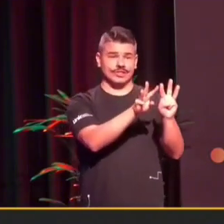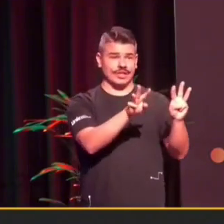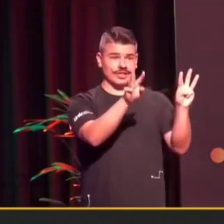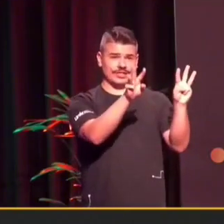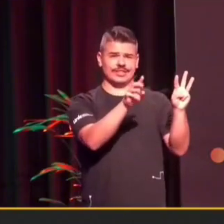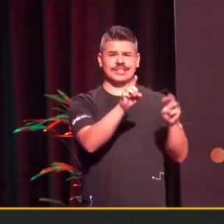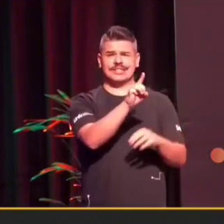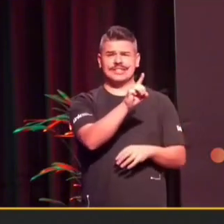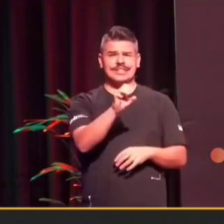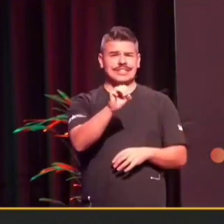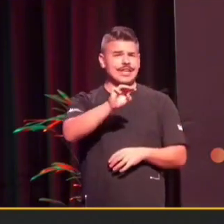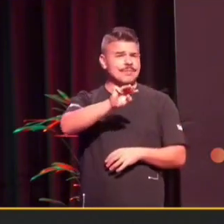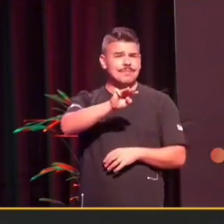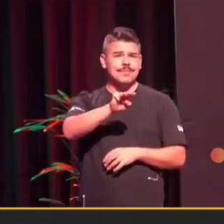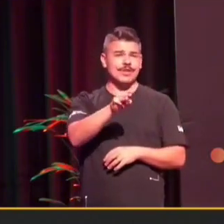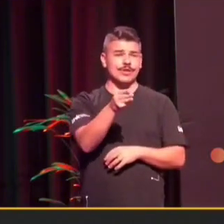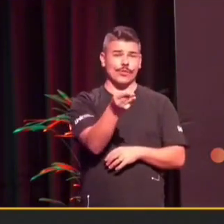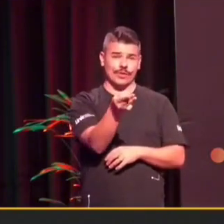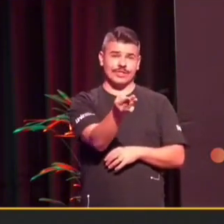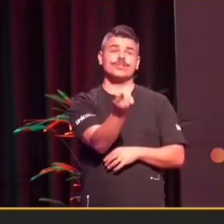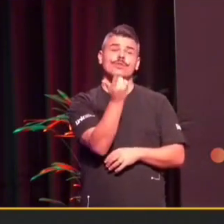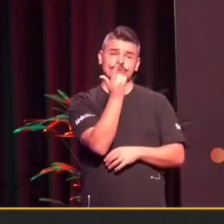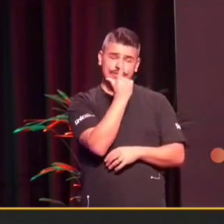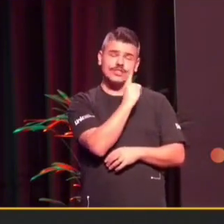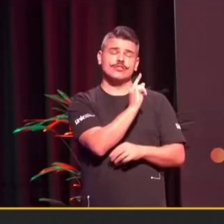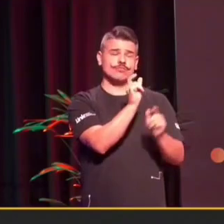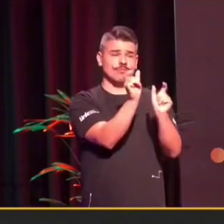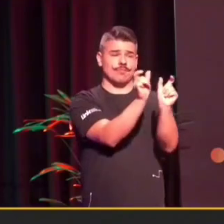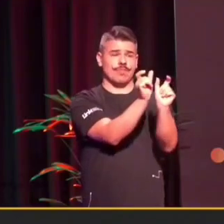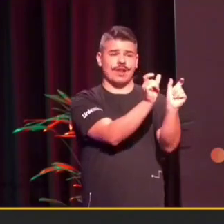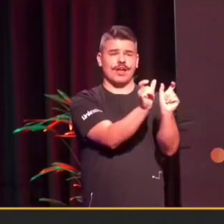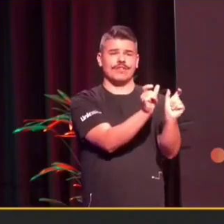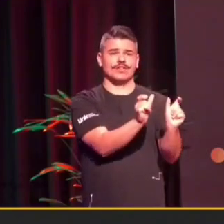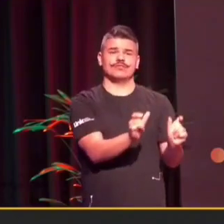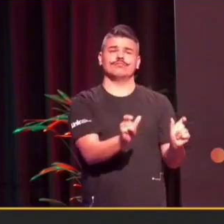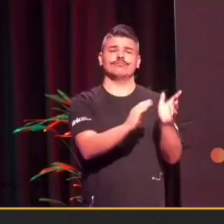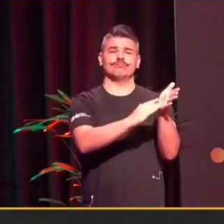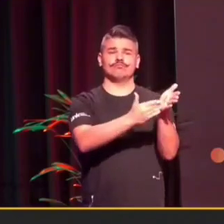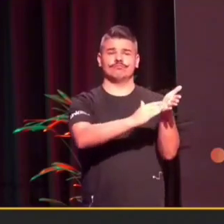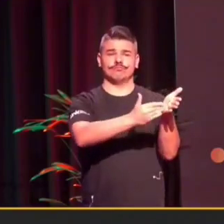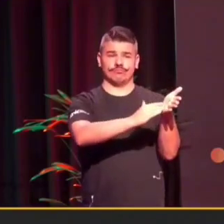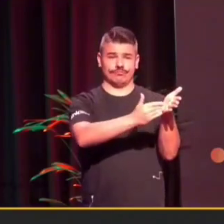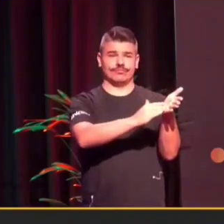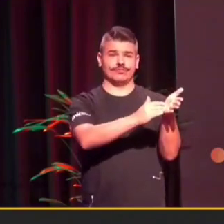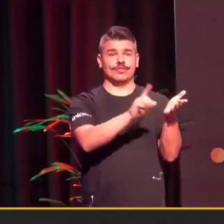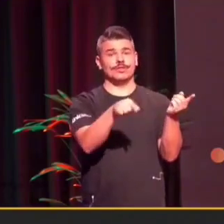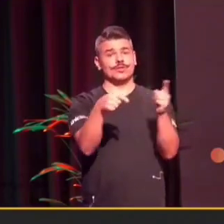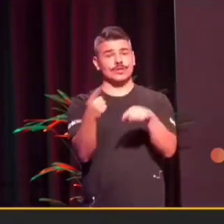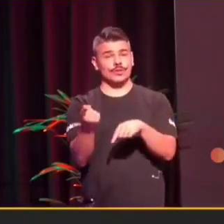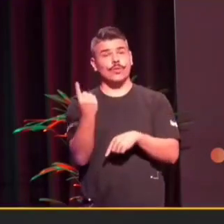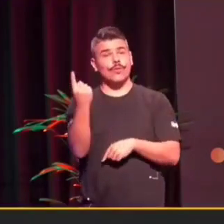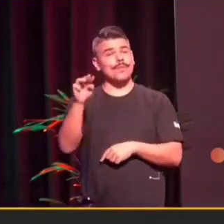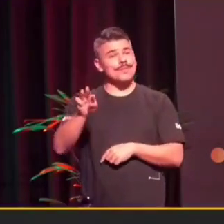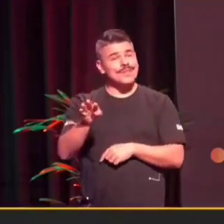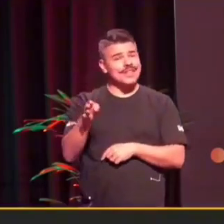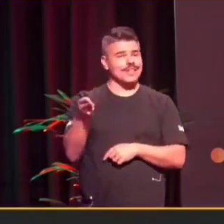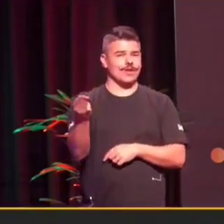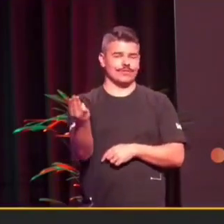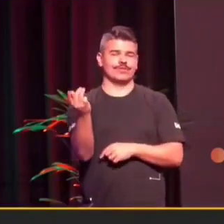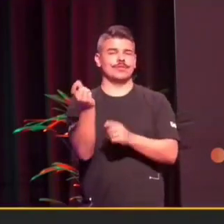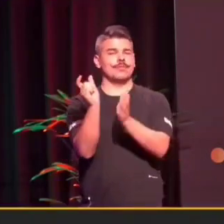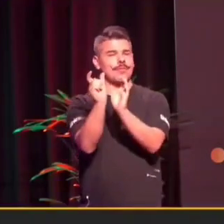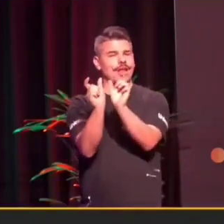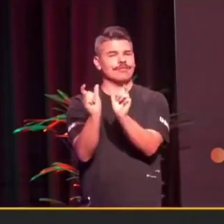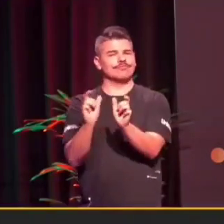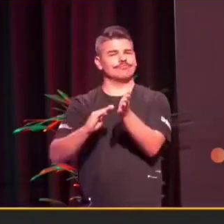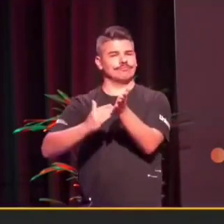100 milhões de palavras traduzidas. E no segundo, mais de um milhão de palavras traduzidas. E aí vocês lembram,